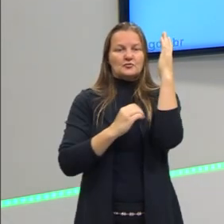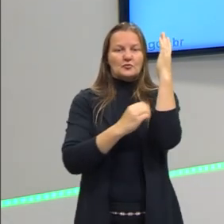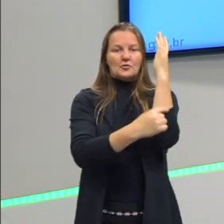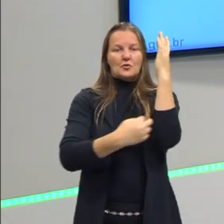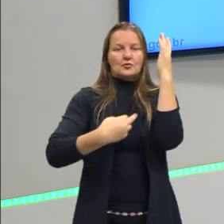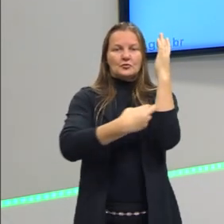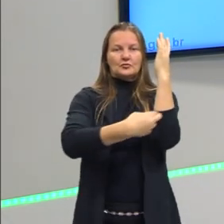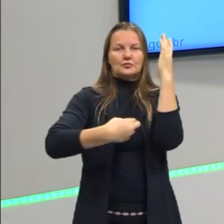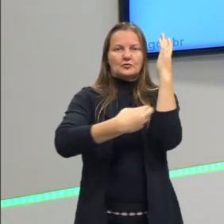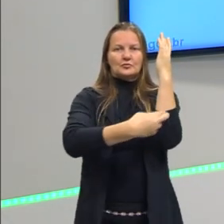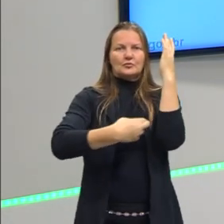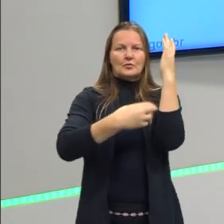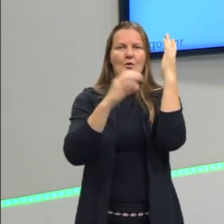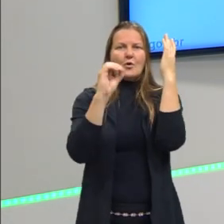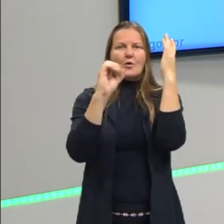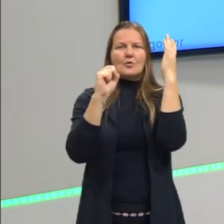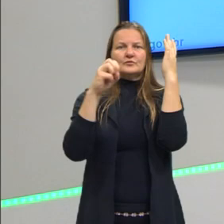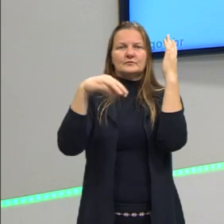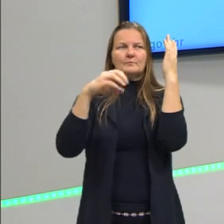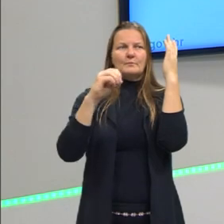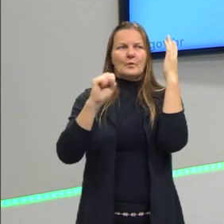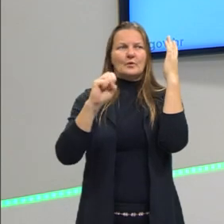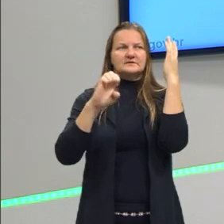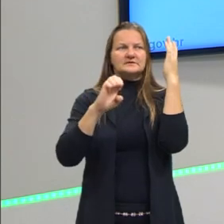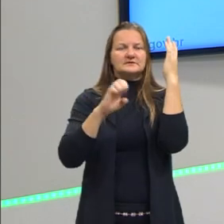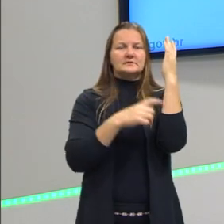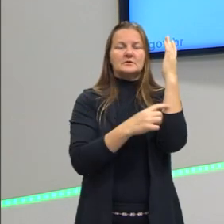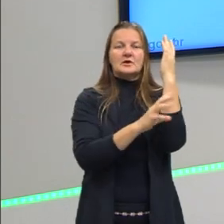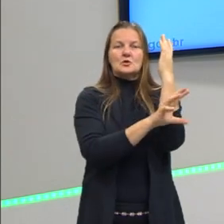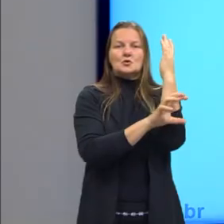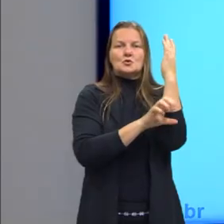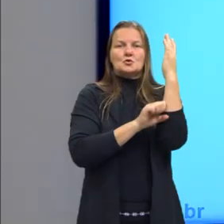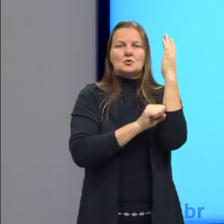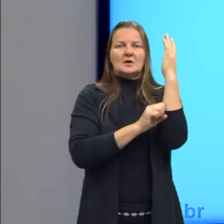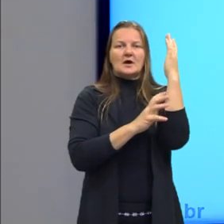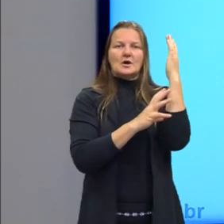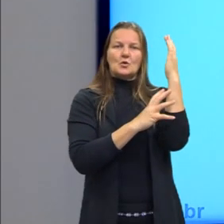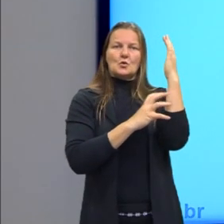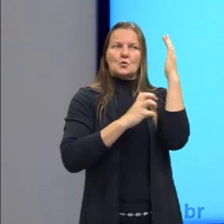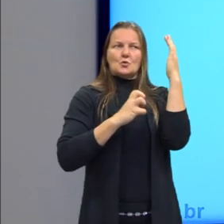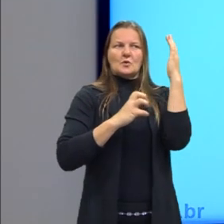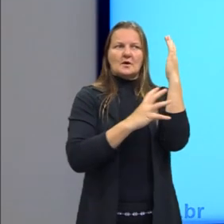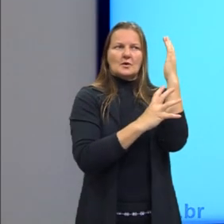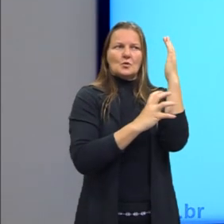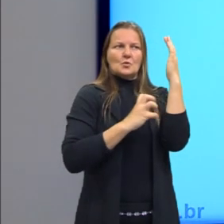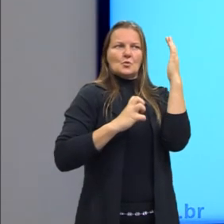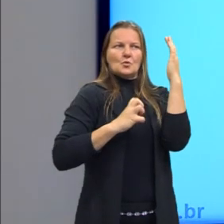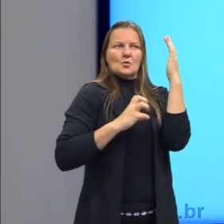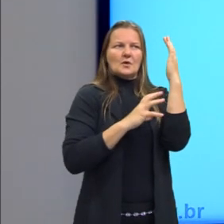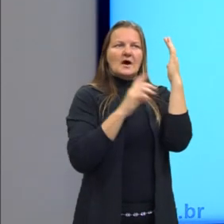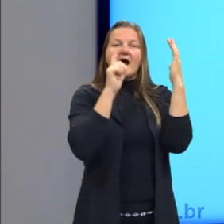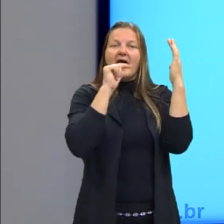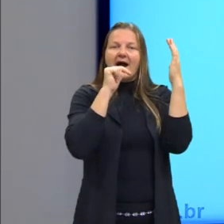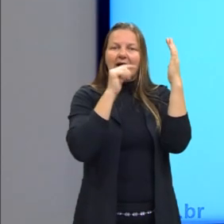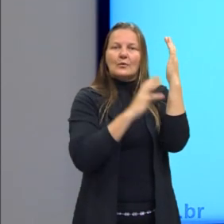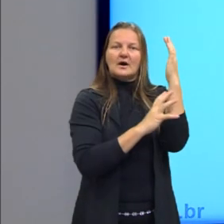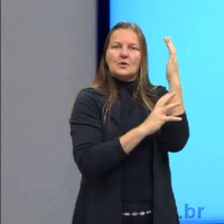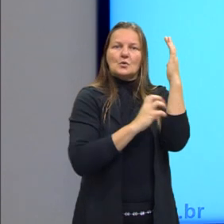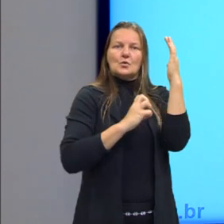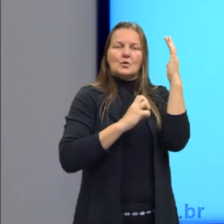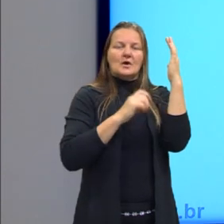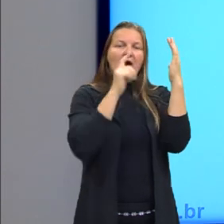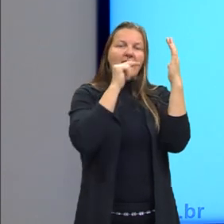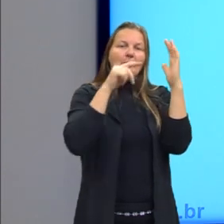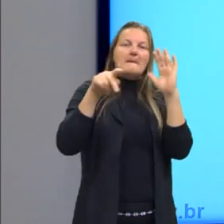Ocorre uma osmose, porque desidrata a árvore. Dessa forma, a água é retirada de dentro da árvore,